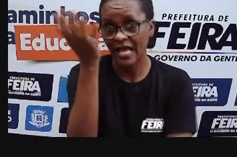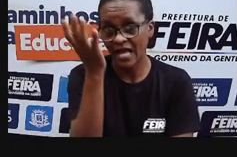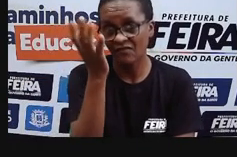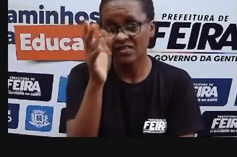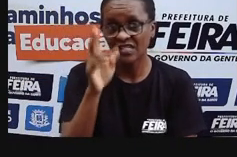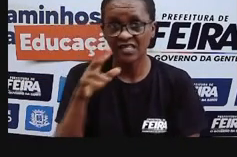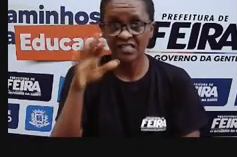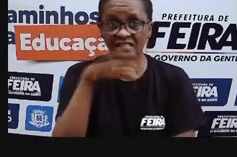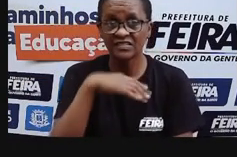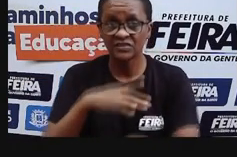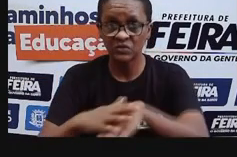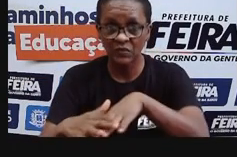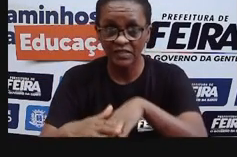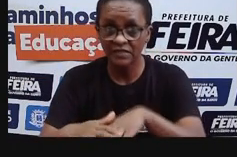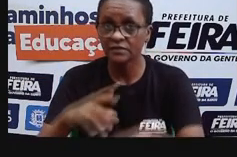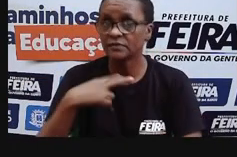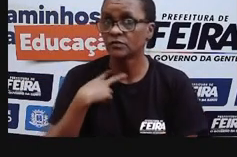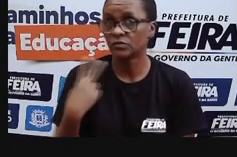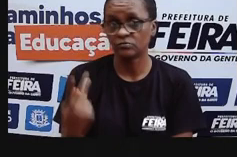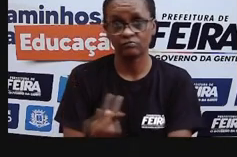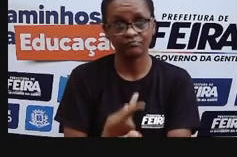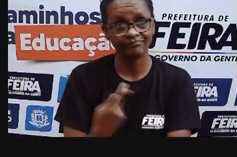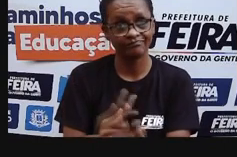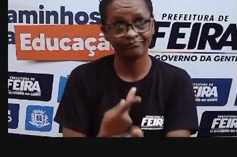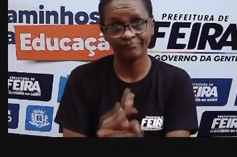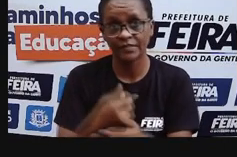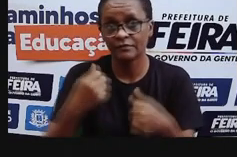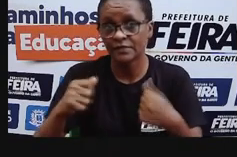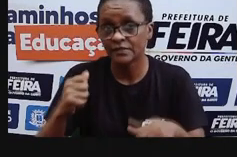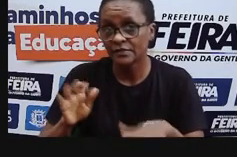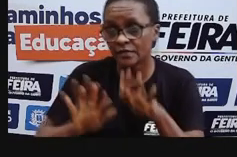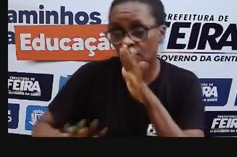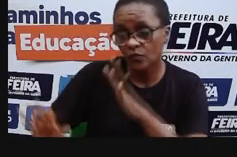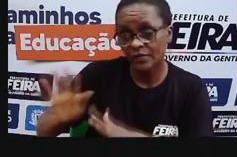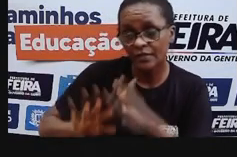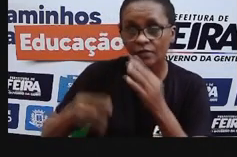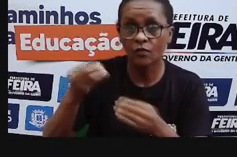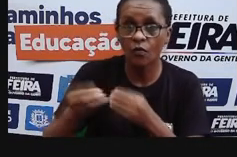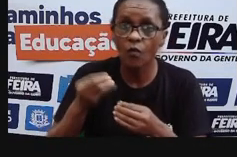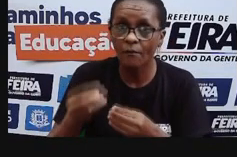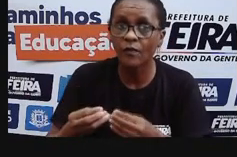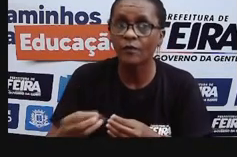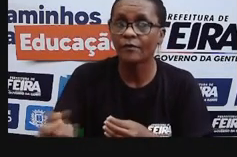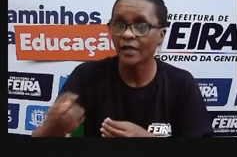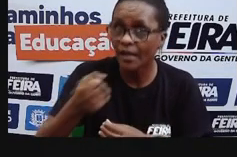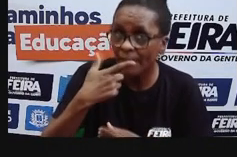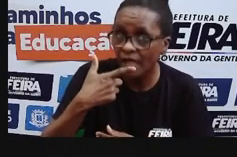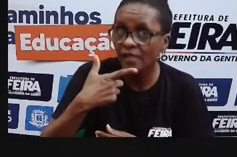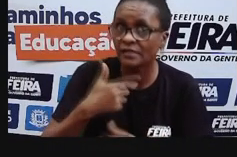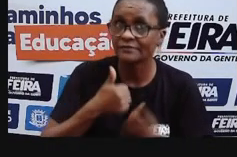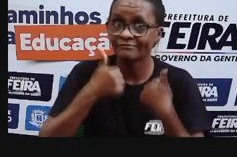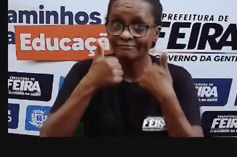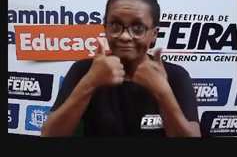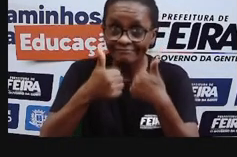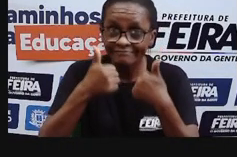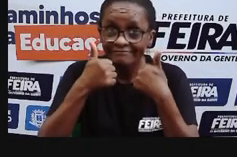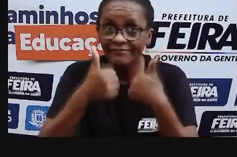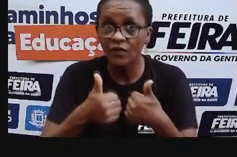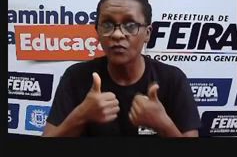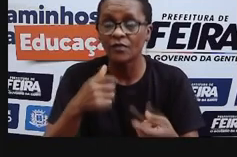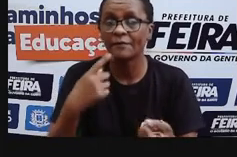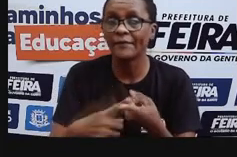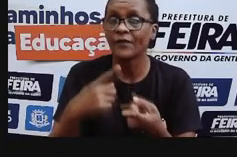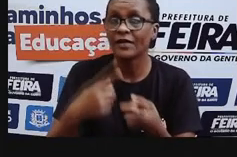Os líquens, eles são uma associação de dois micro-organismos. Fungos e algas, algas